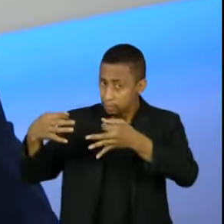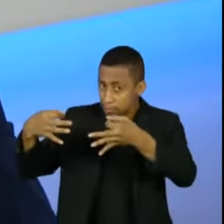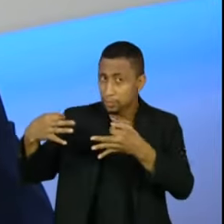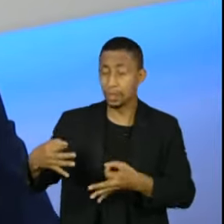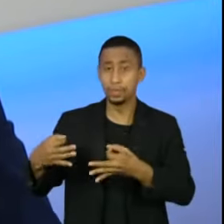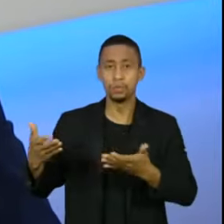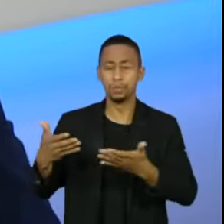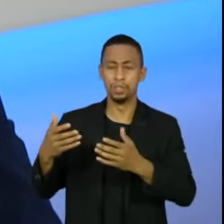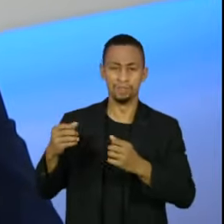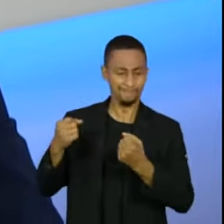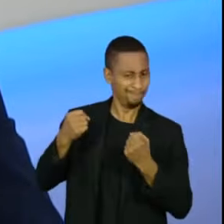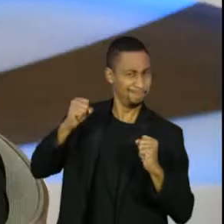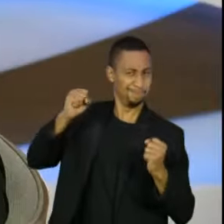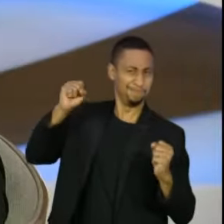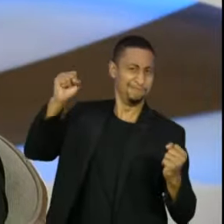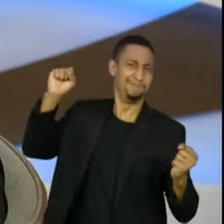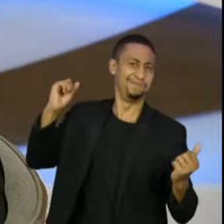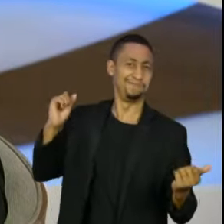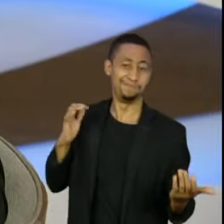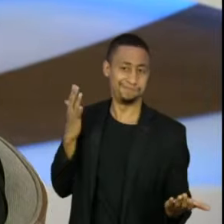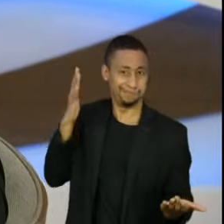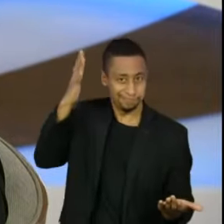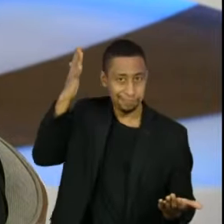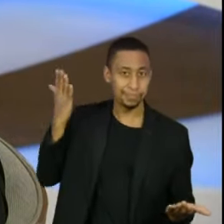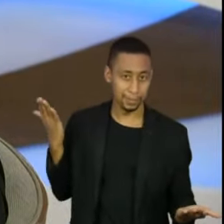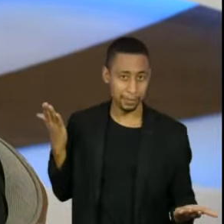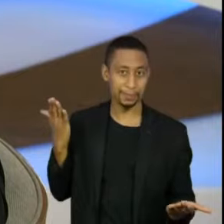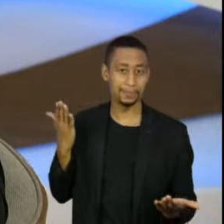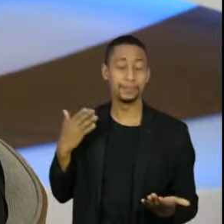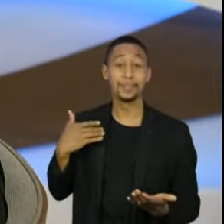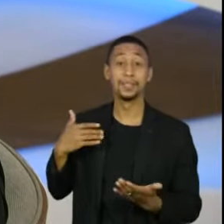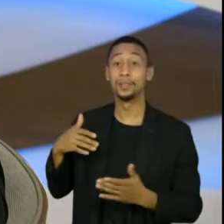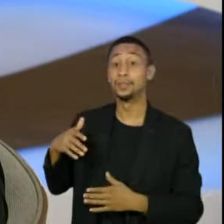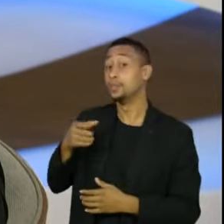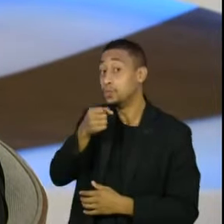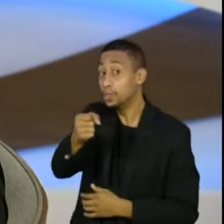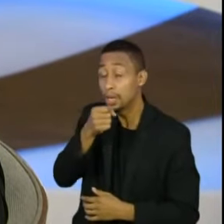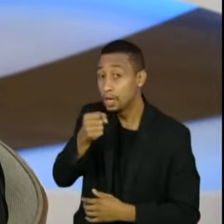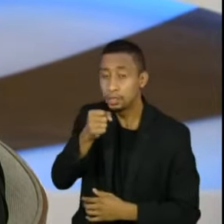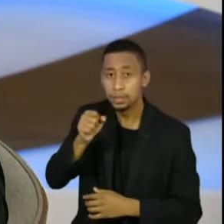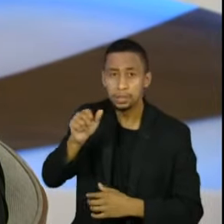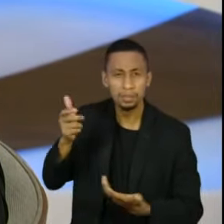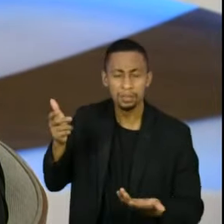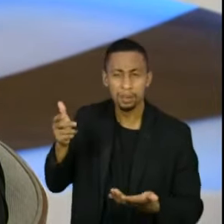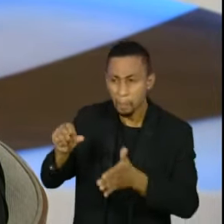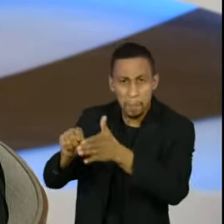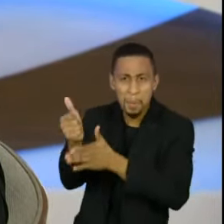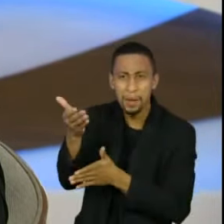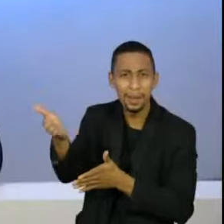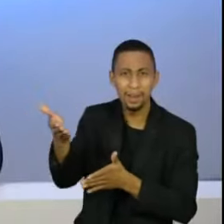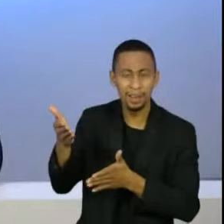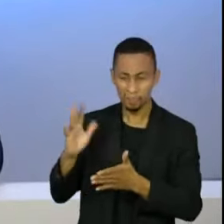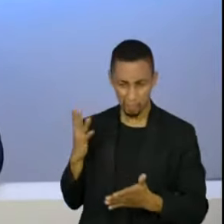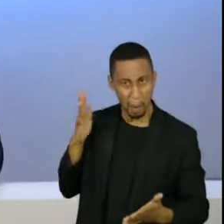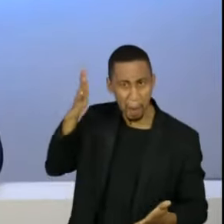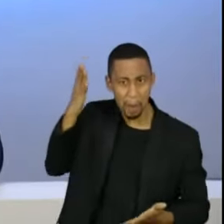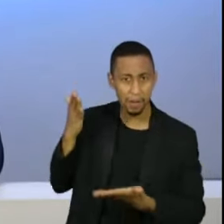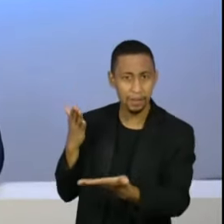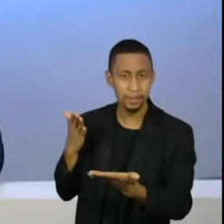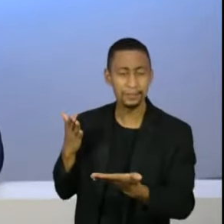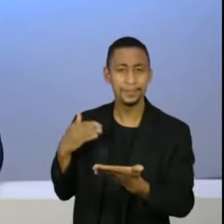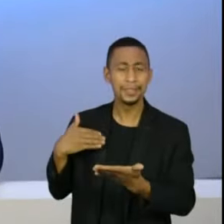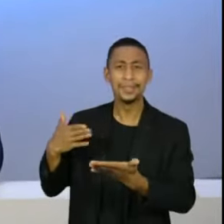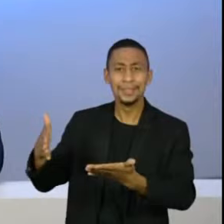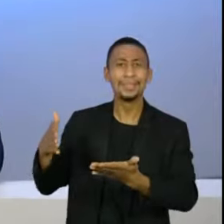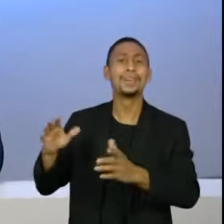exaltou, que não é típico dele. Os colegas jornalistas do Rio Grande do Sul disseram nunca tinham visto uma coisa parecida. dizendo que a postura do governo federal está